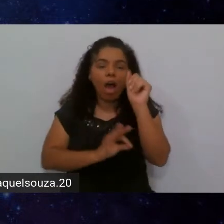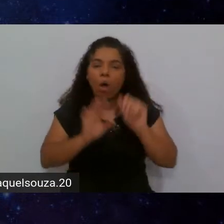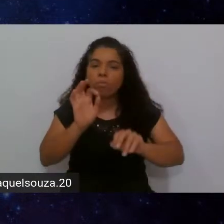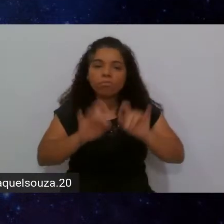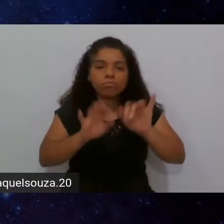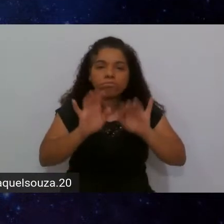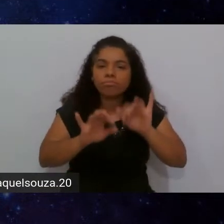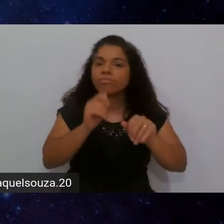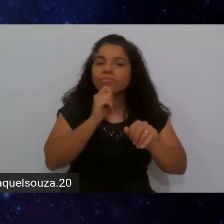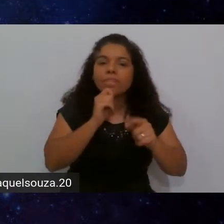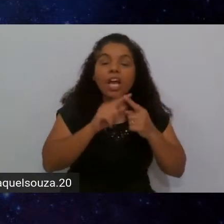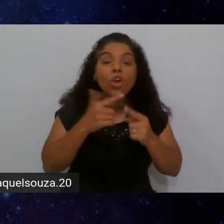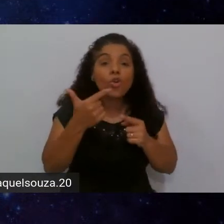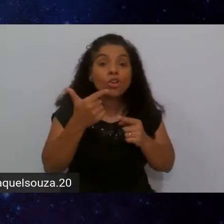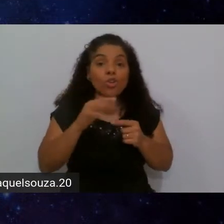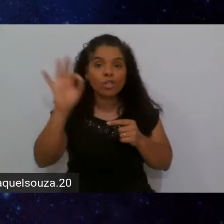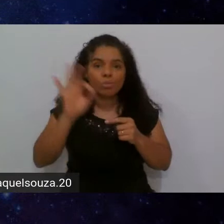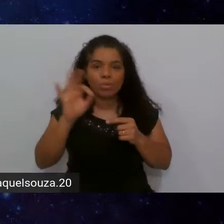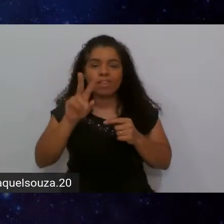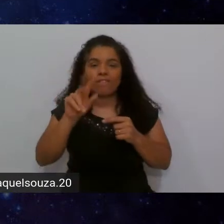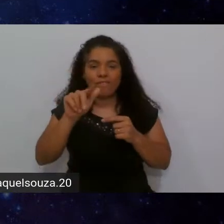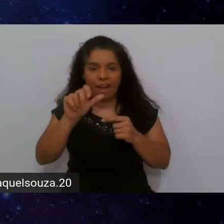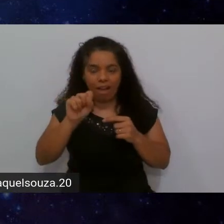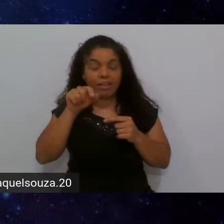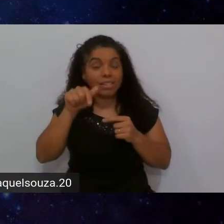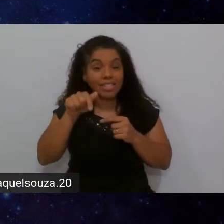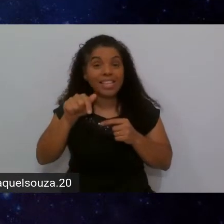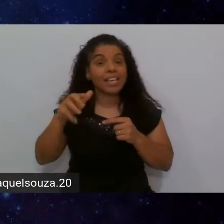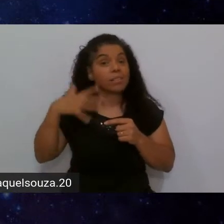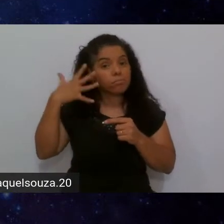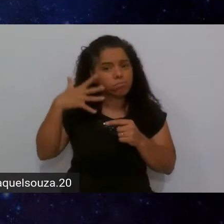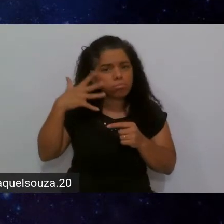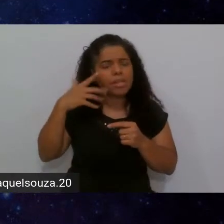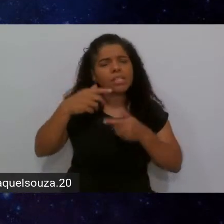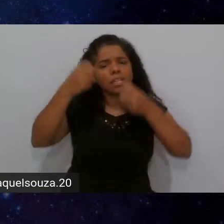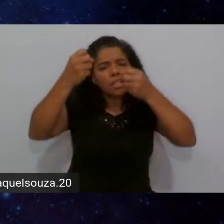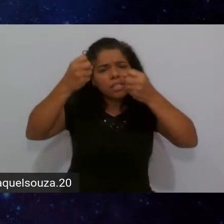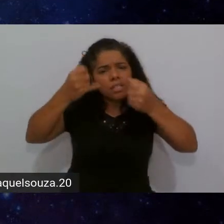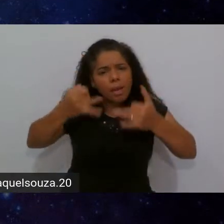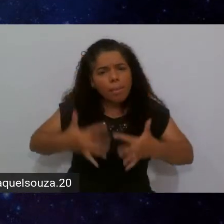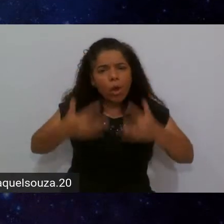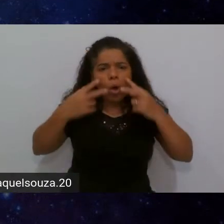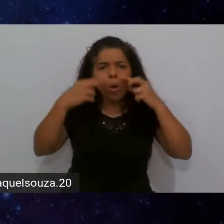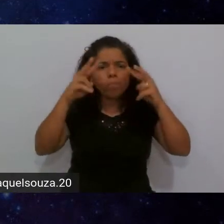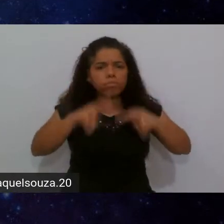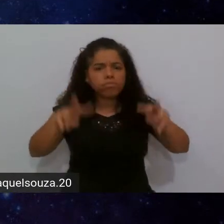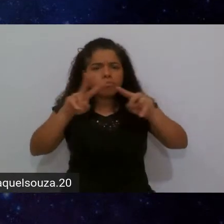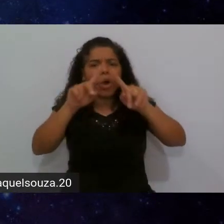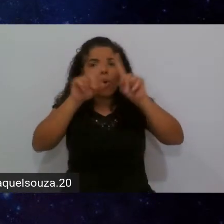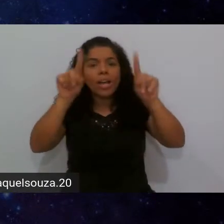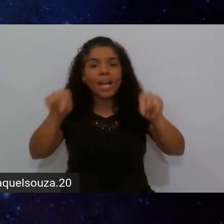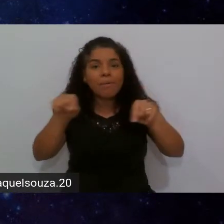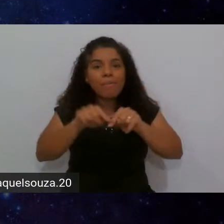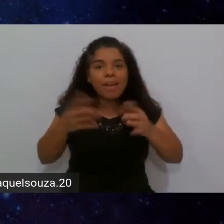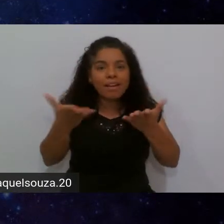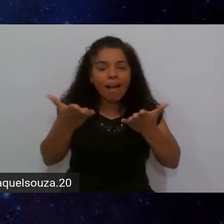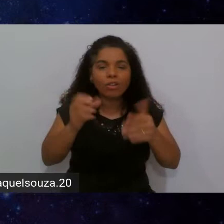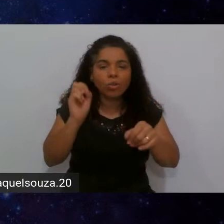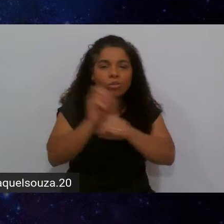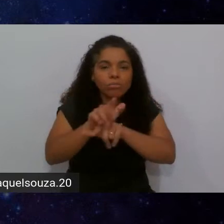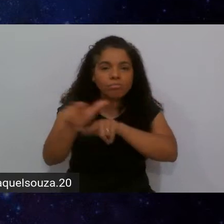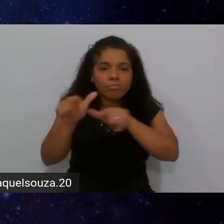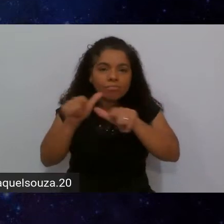12% de vagas né e nessa palestra ele trouxe ali para nós uma visão de que o mercado hoje em dia